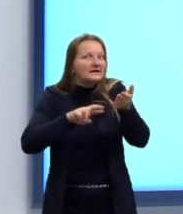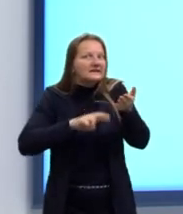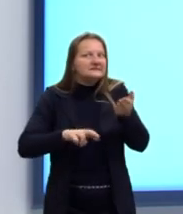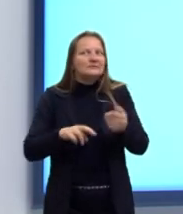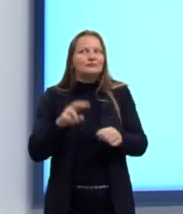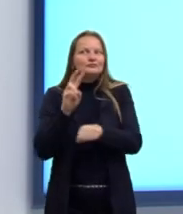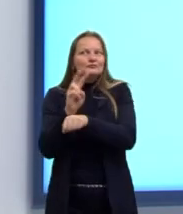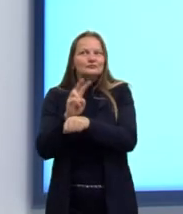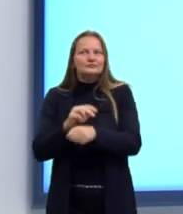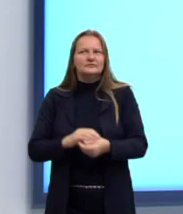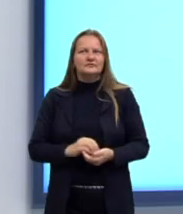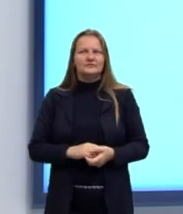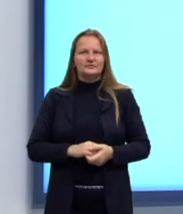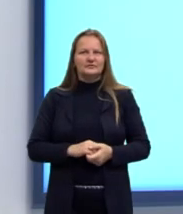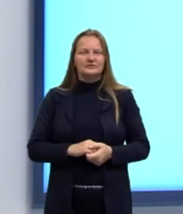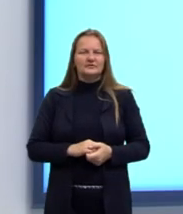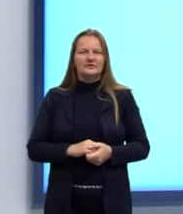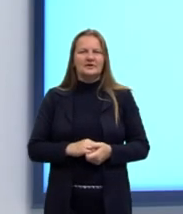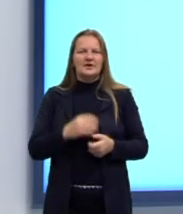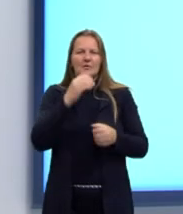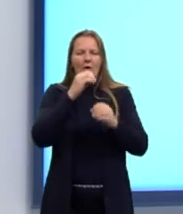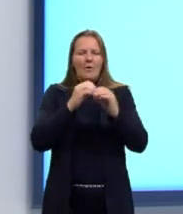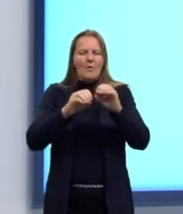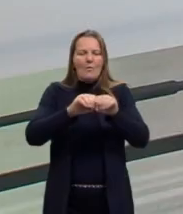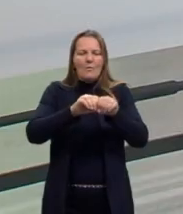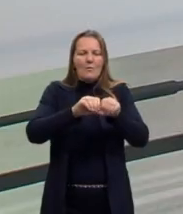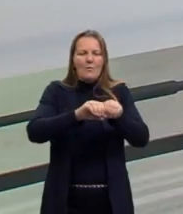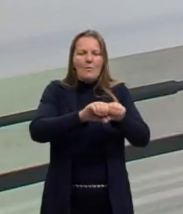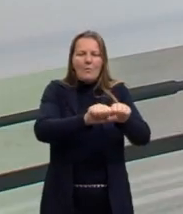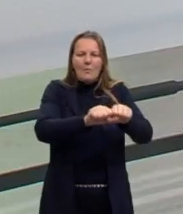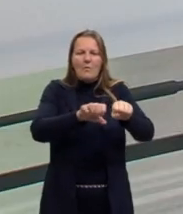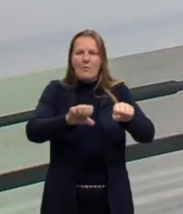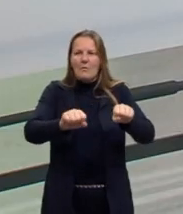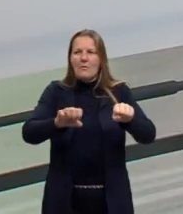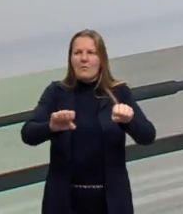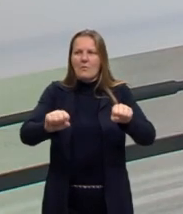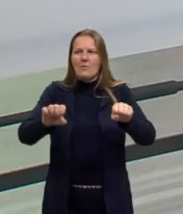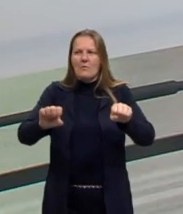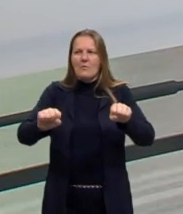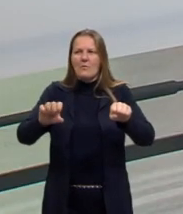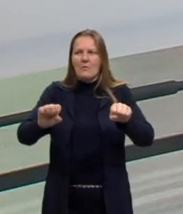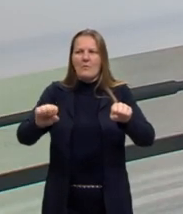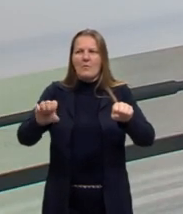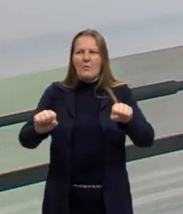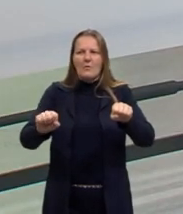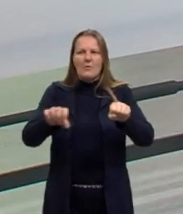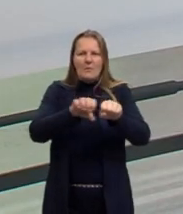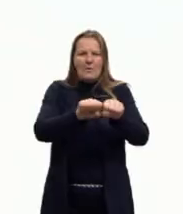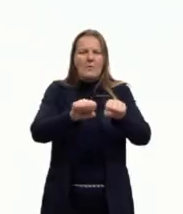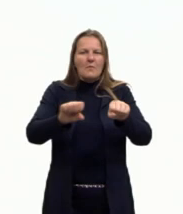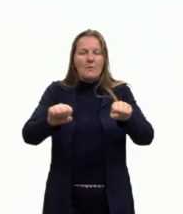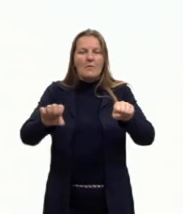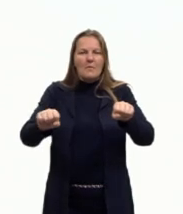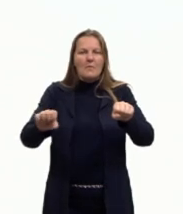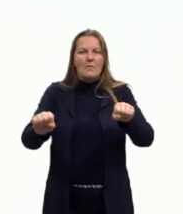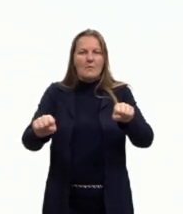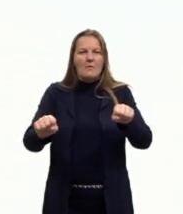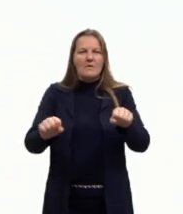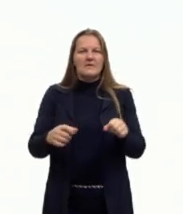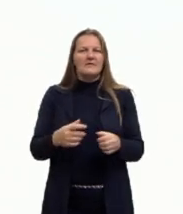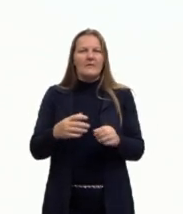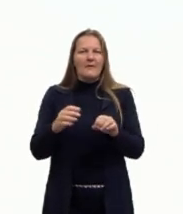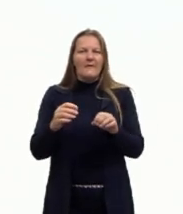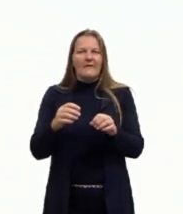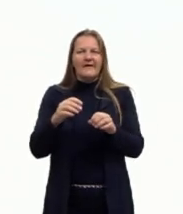é encher linguiça. Então, todas essas expressões ali, e ainda tinha outras que eu deixei para